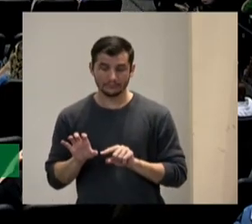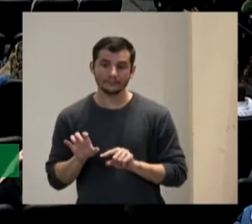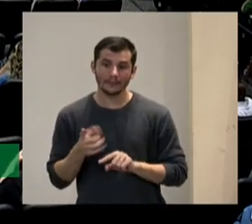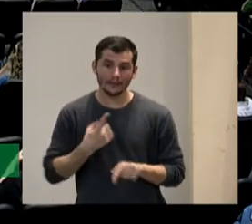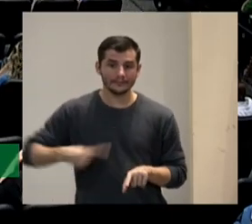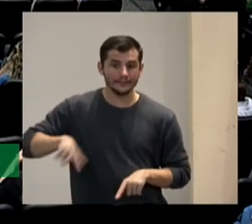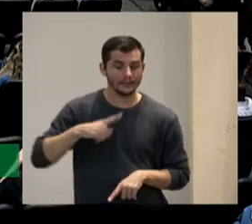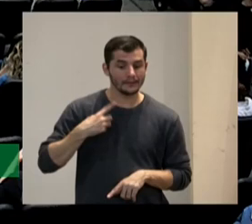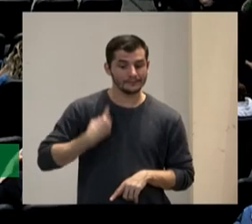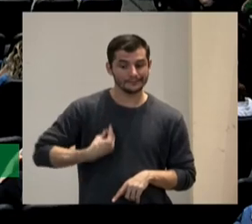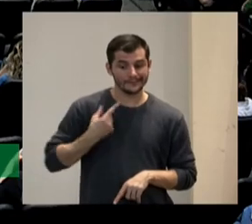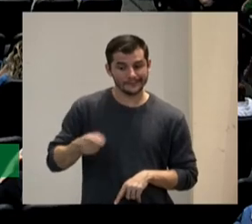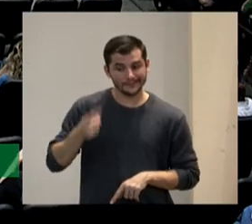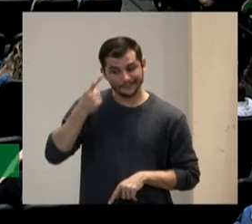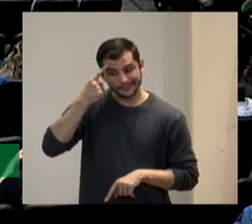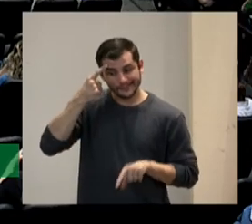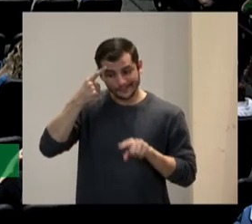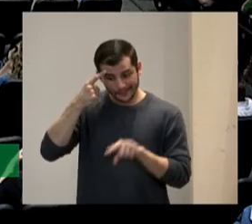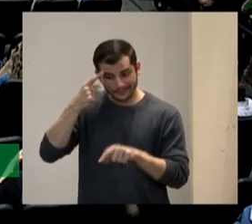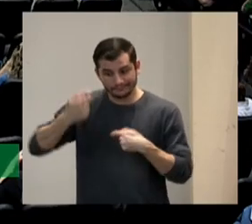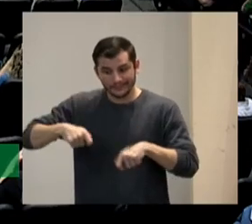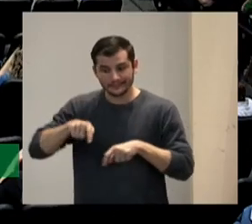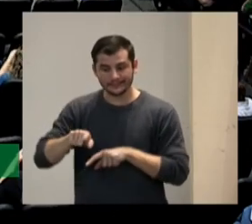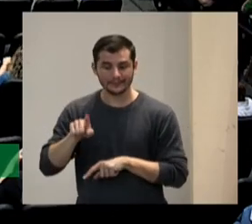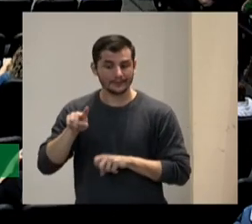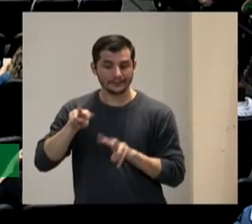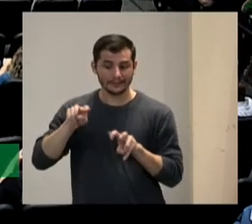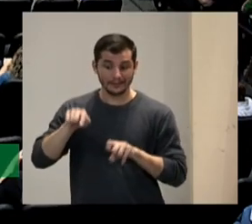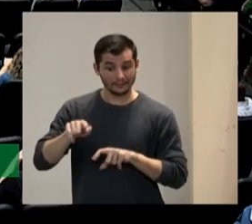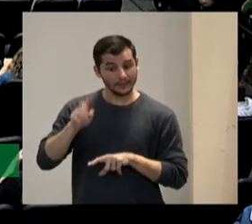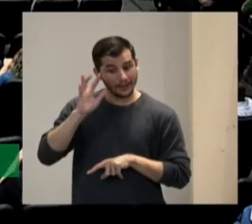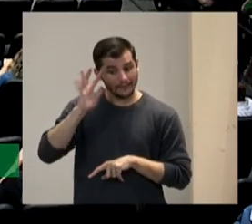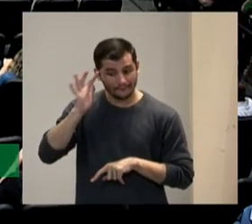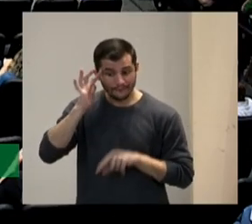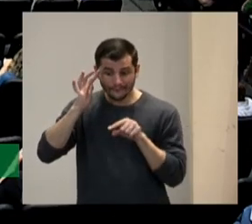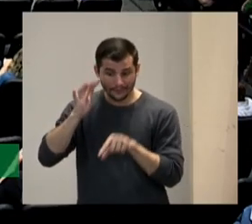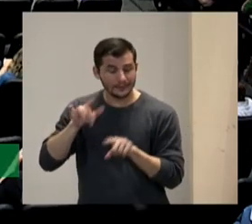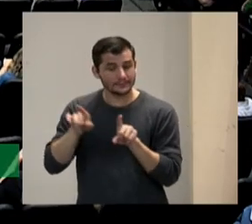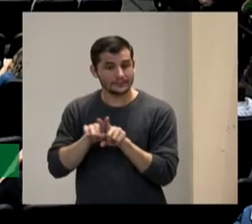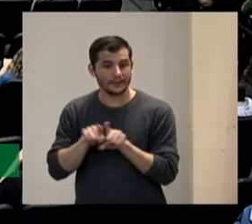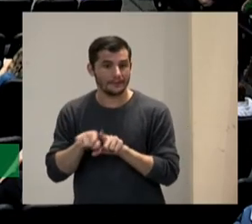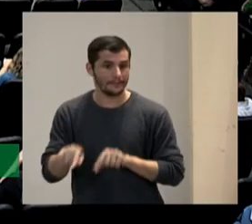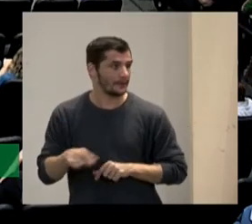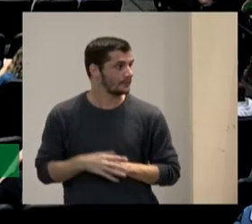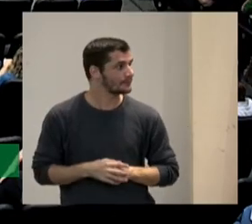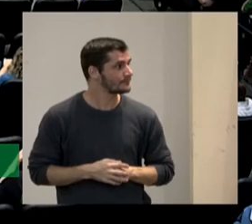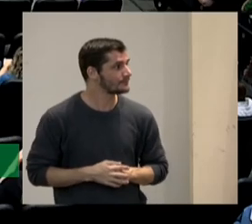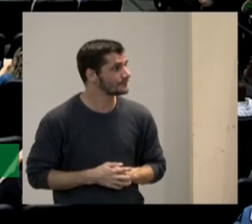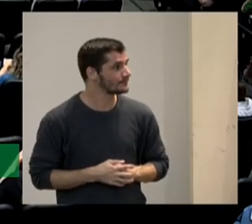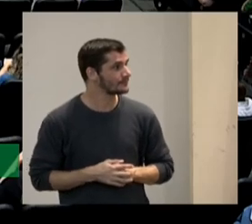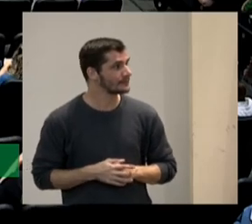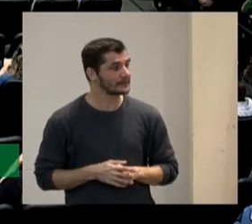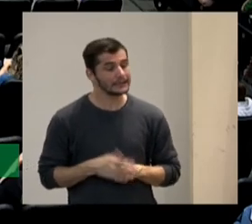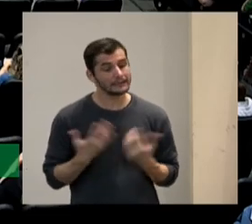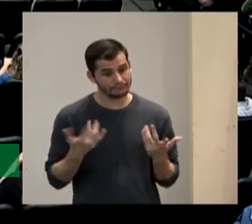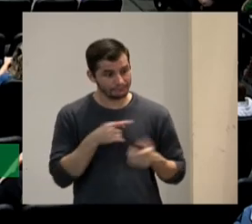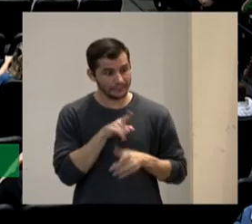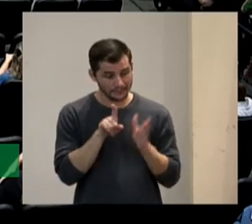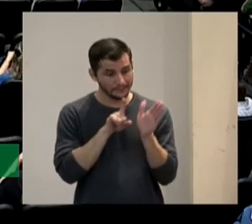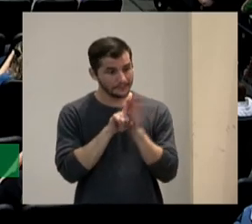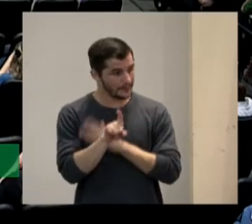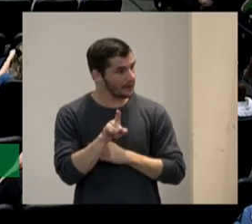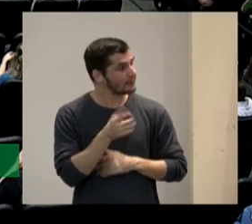nós devemos pensar e devemos refletir muito sobre isso aliás eu faria uma pergunta para vocês assim